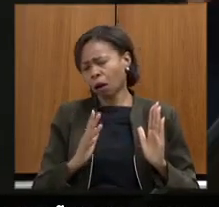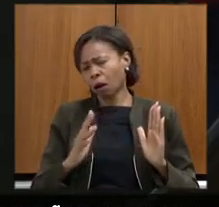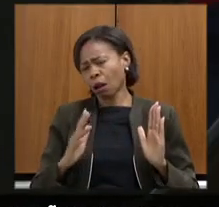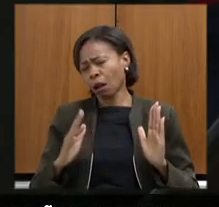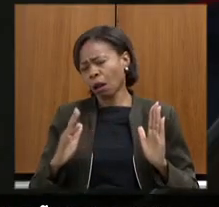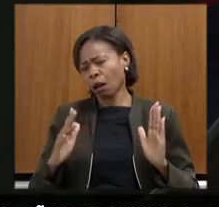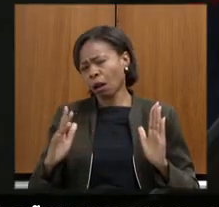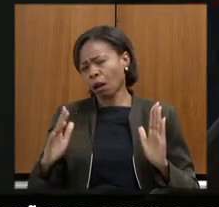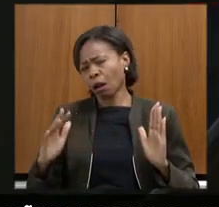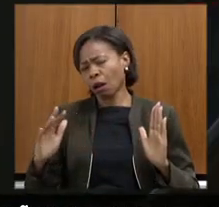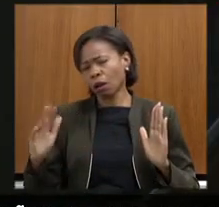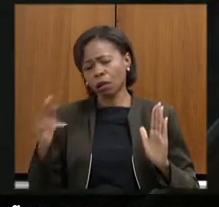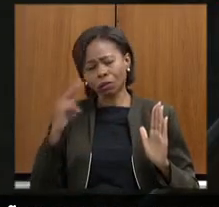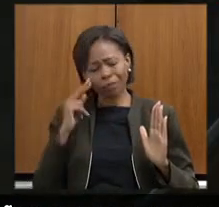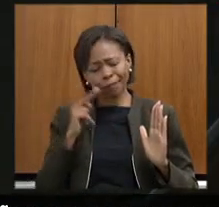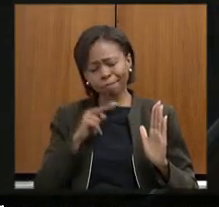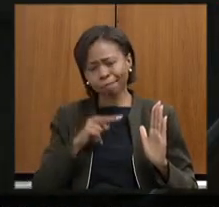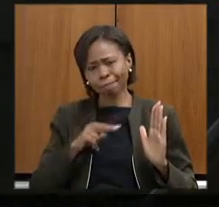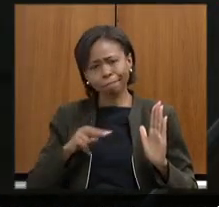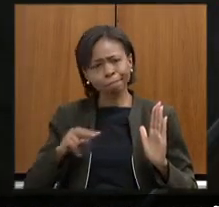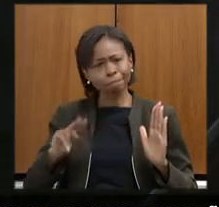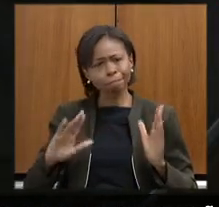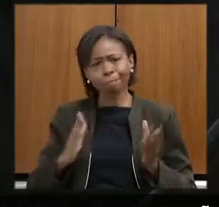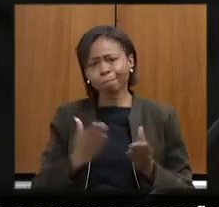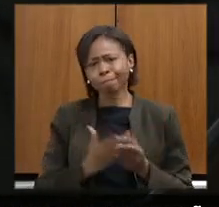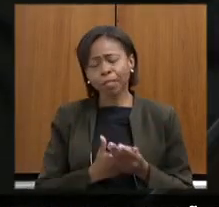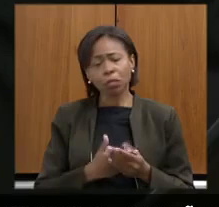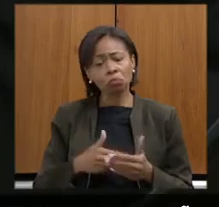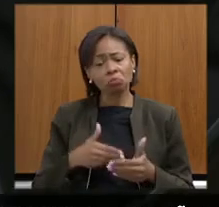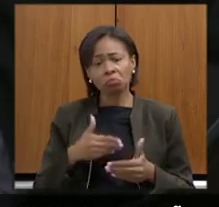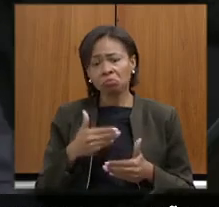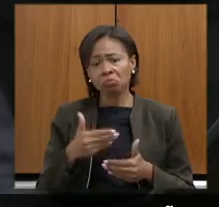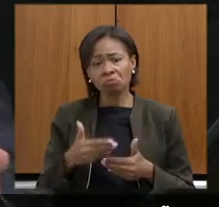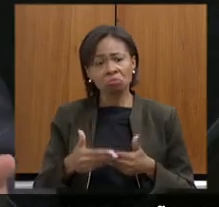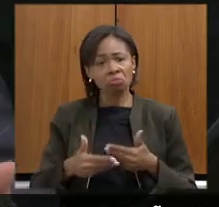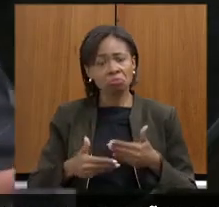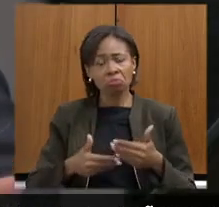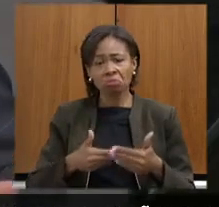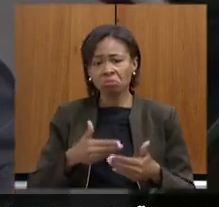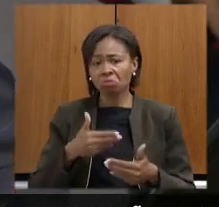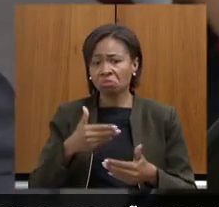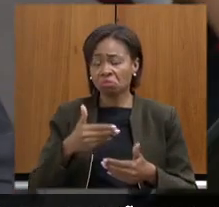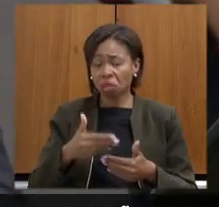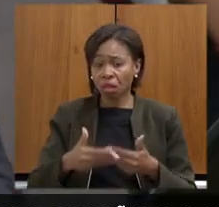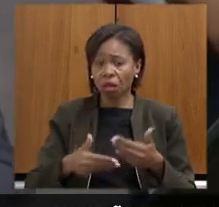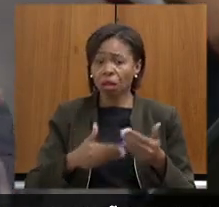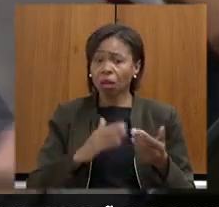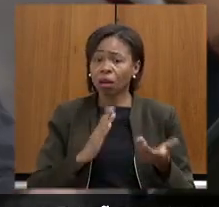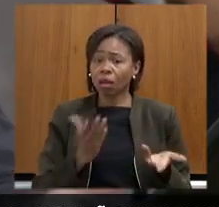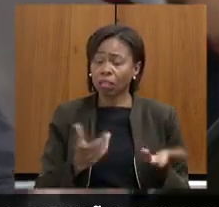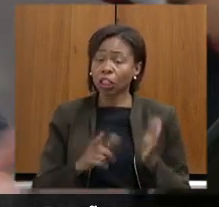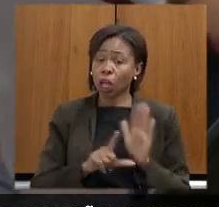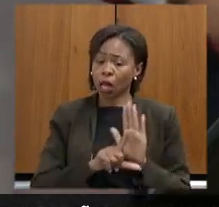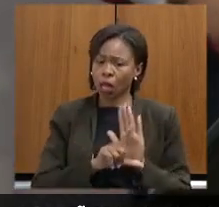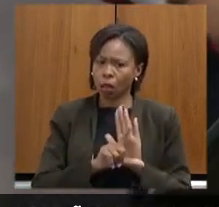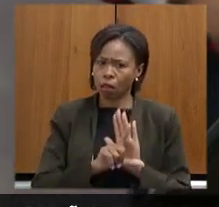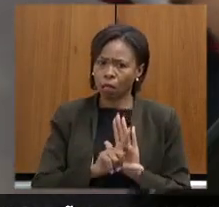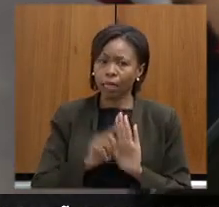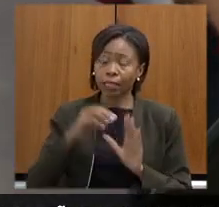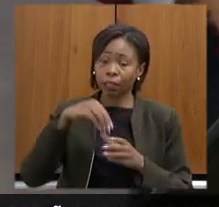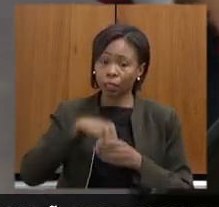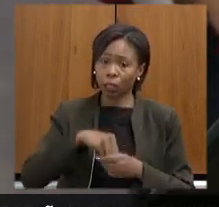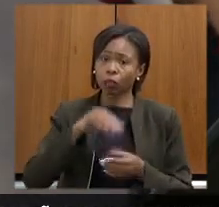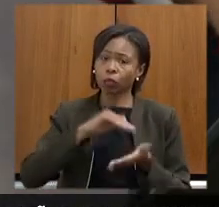apreciação sem aí andando dando os trâmites percorrendo os trâmites legais dentro da secretaria